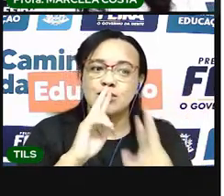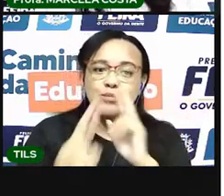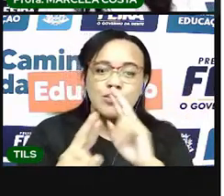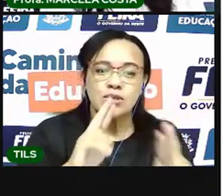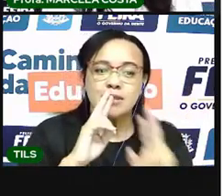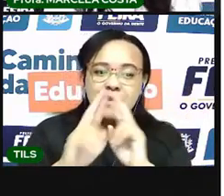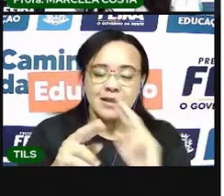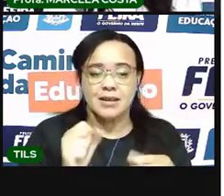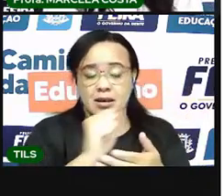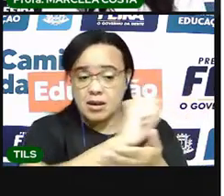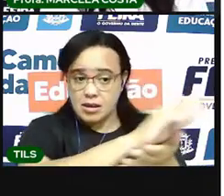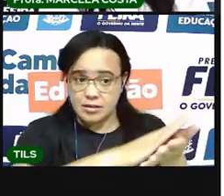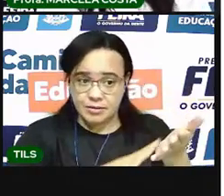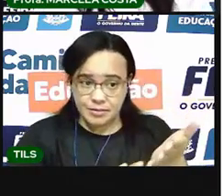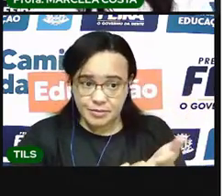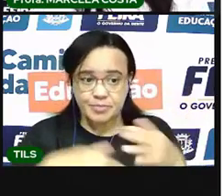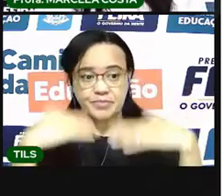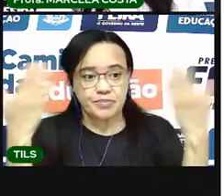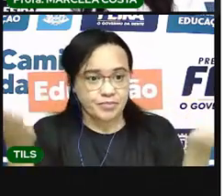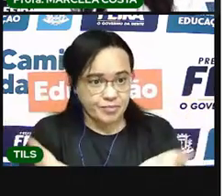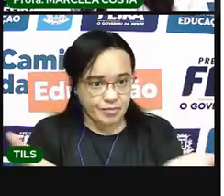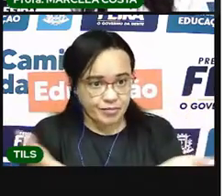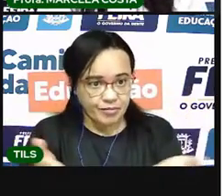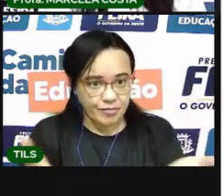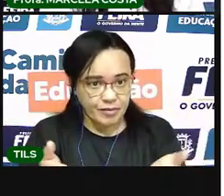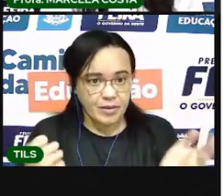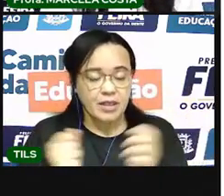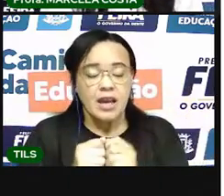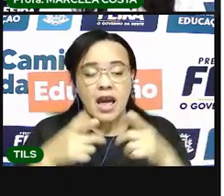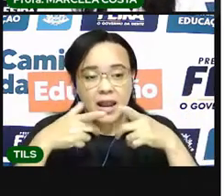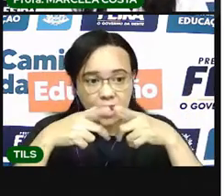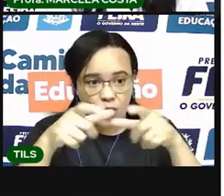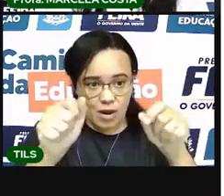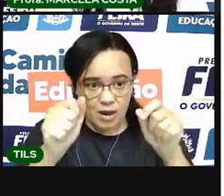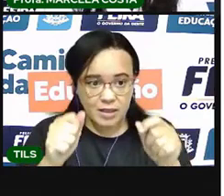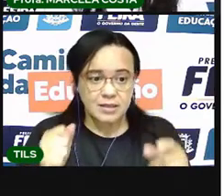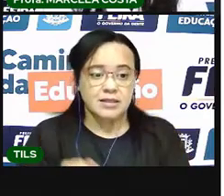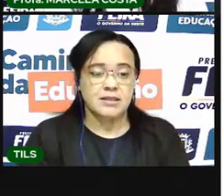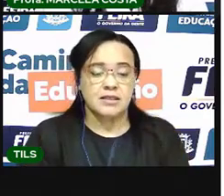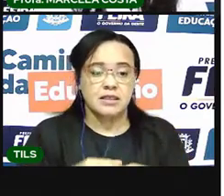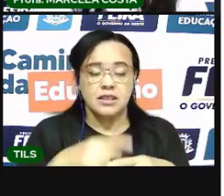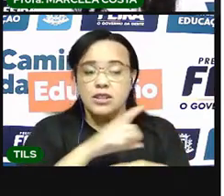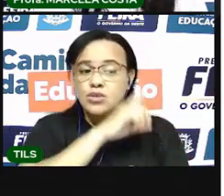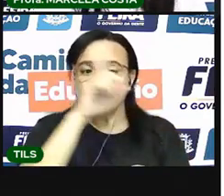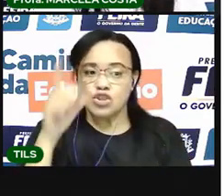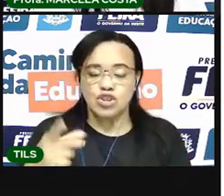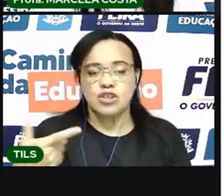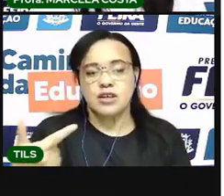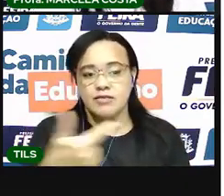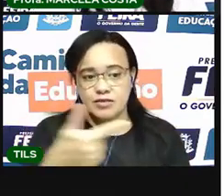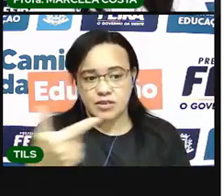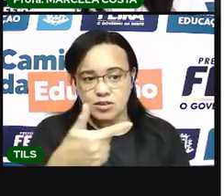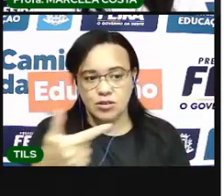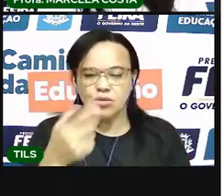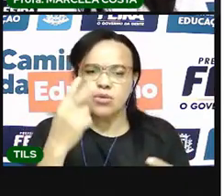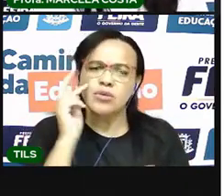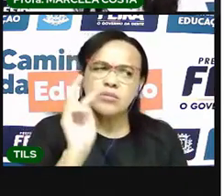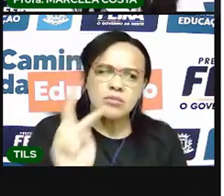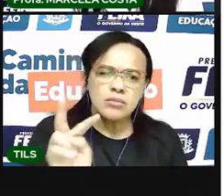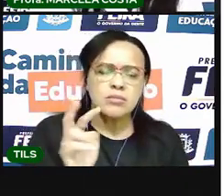A atividade de hoje, né, de linguagem do dia 22. Observe aí